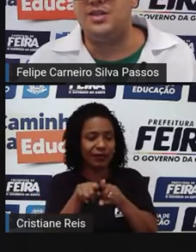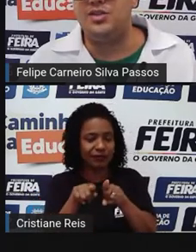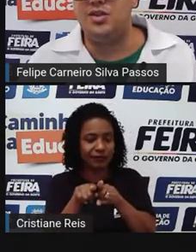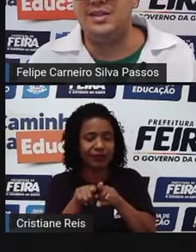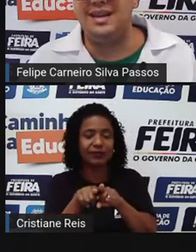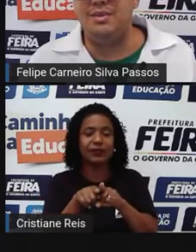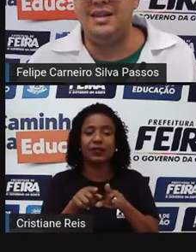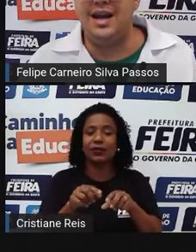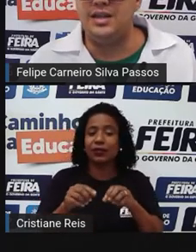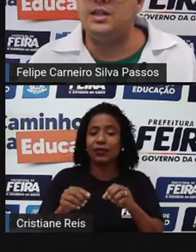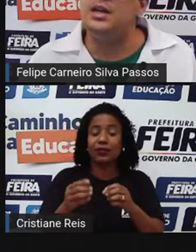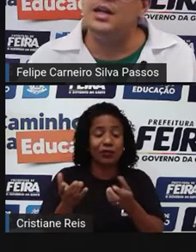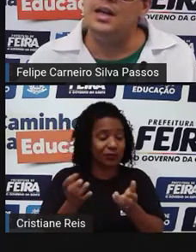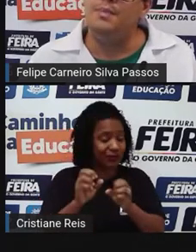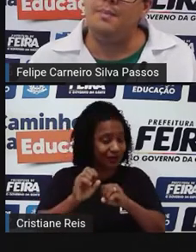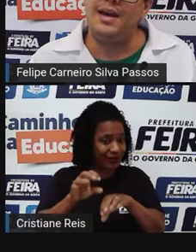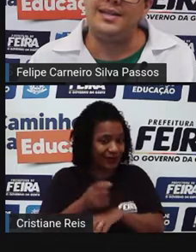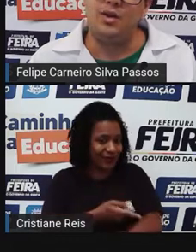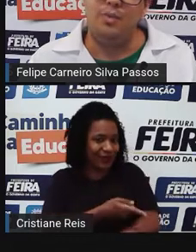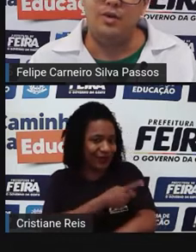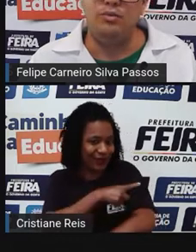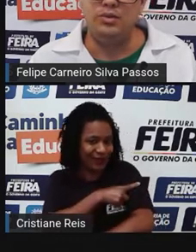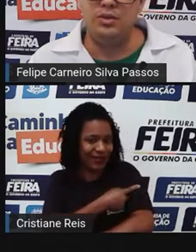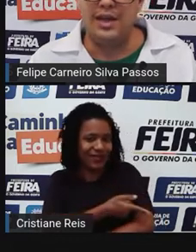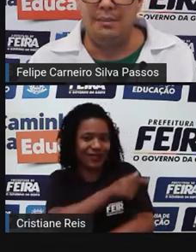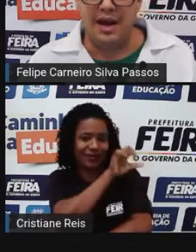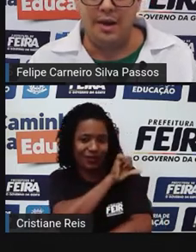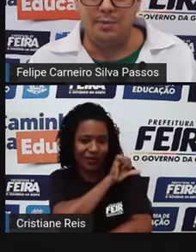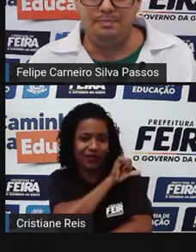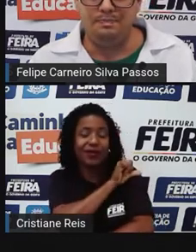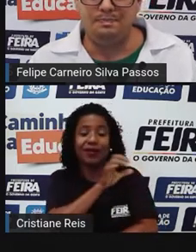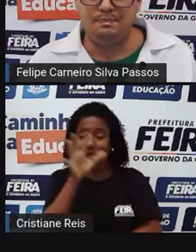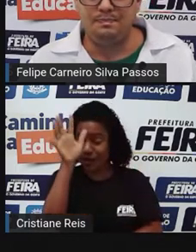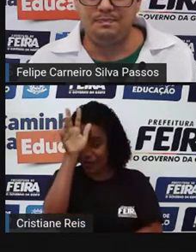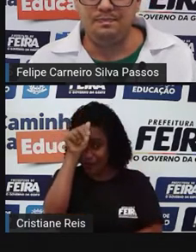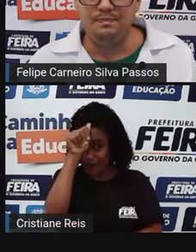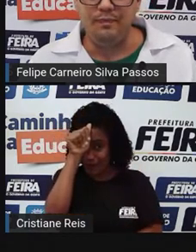aprende sociabilidade e preparação para o mundo do trabalho.